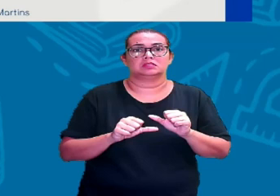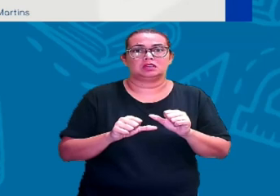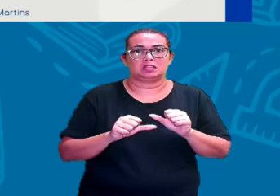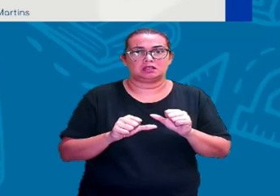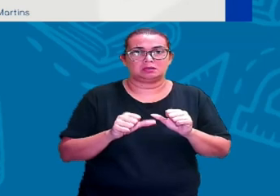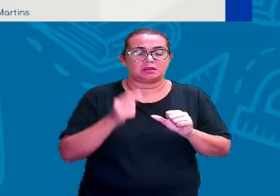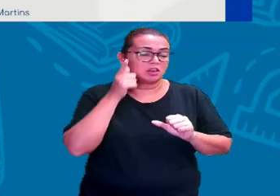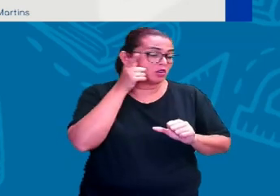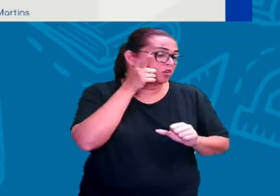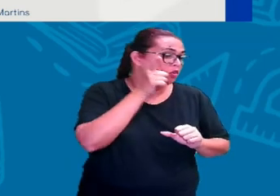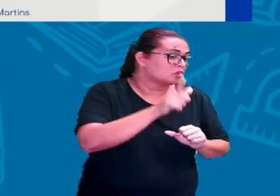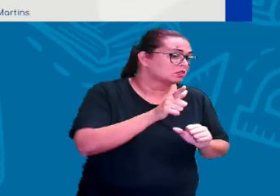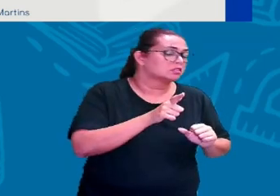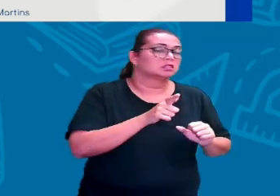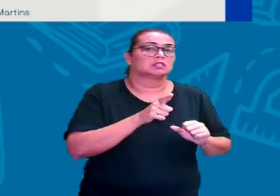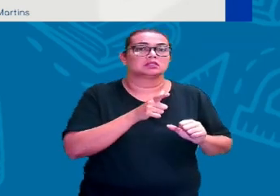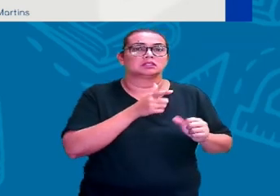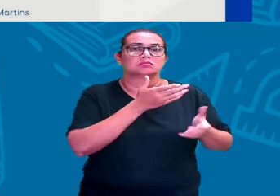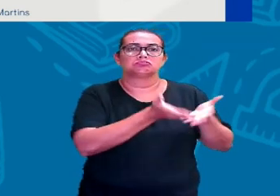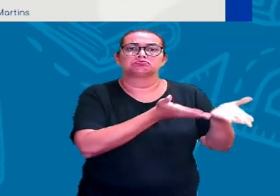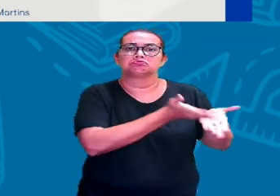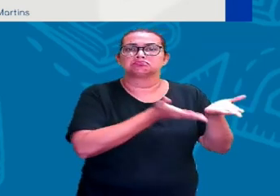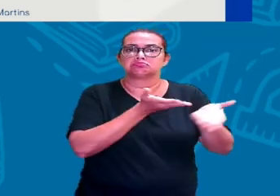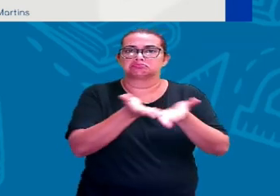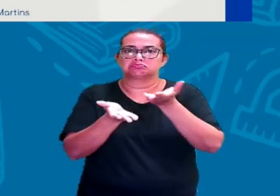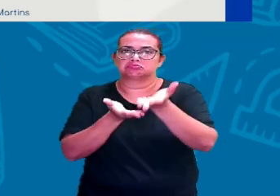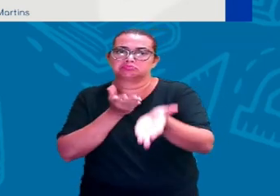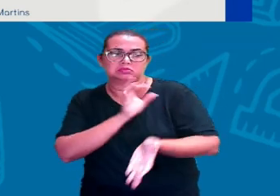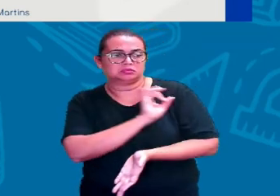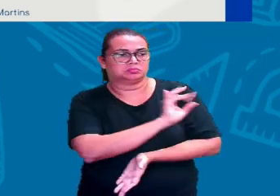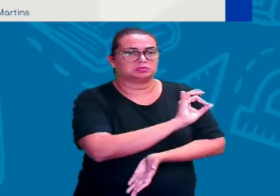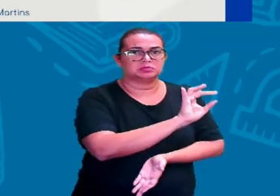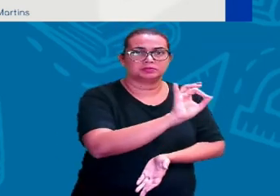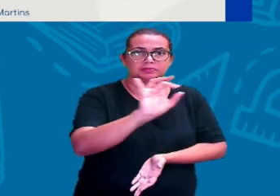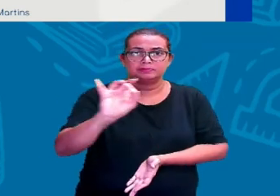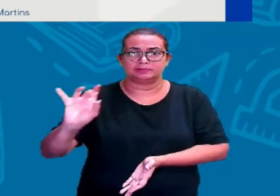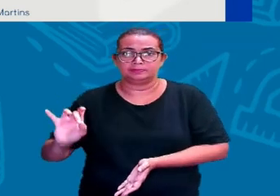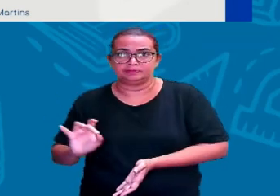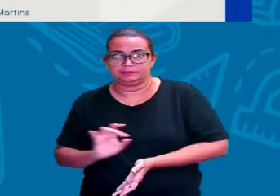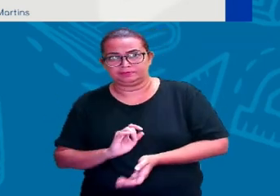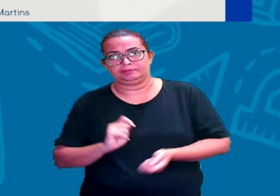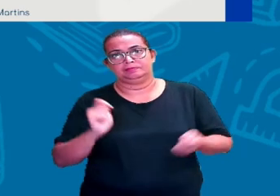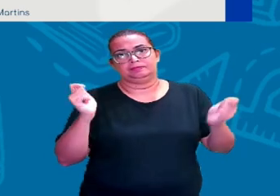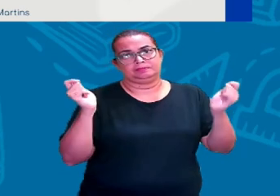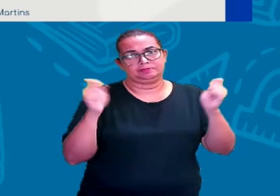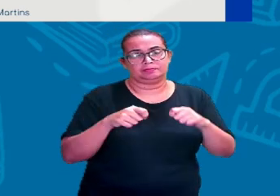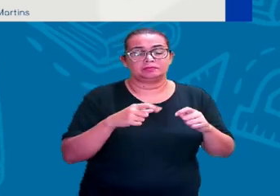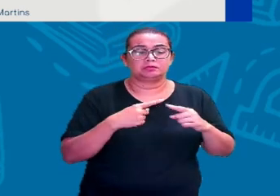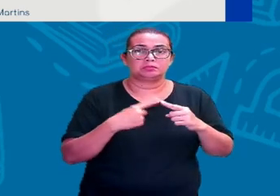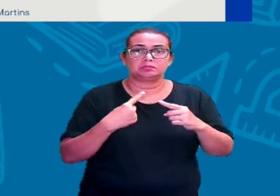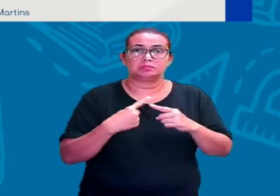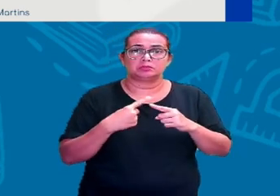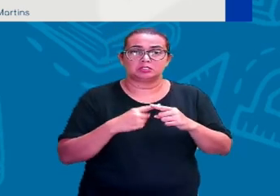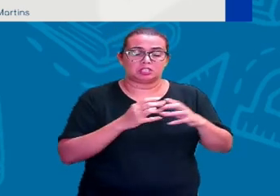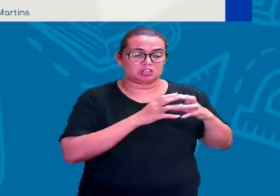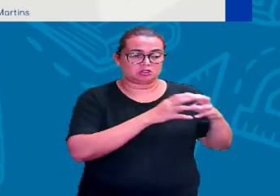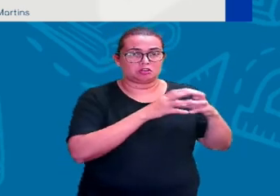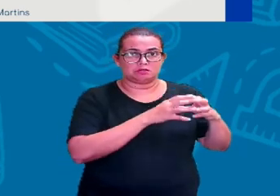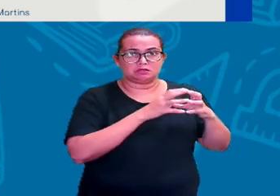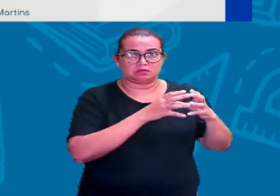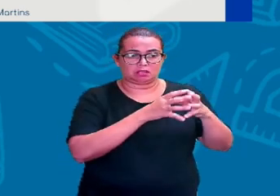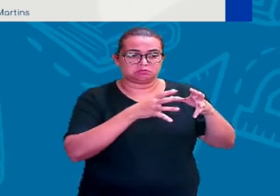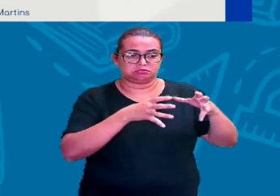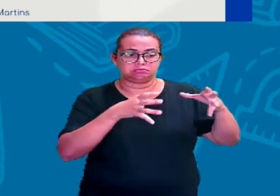atender as necessidades da quantidade daquela população, tá? Que passou a conviver aí em grandes grupos,